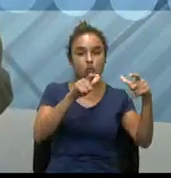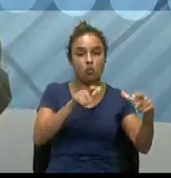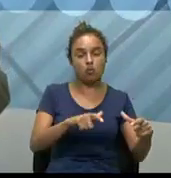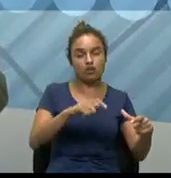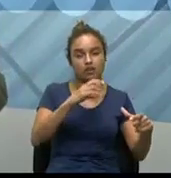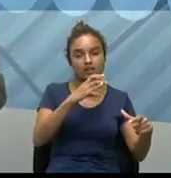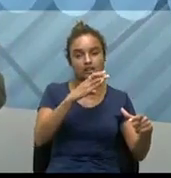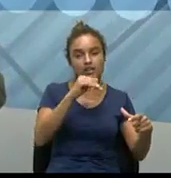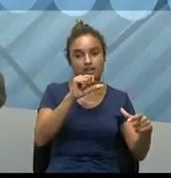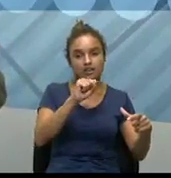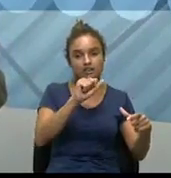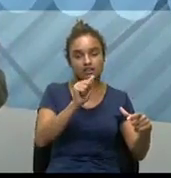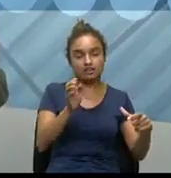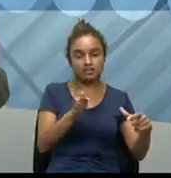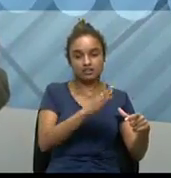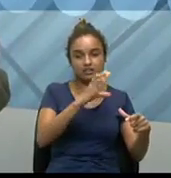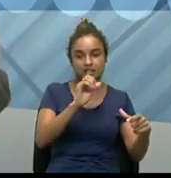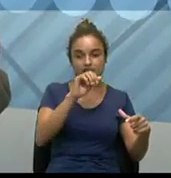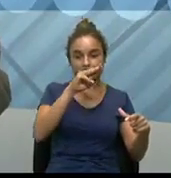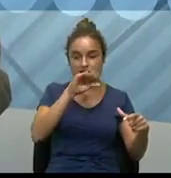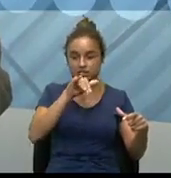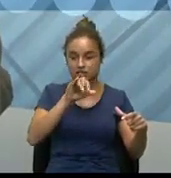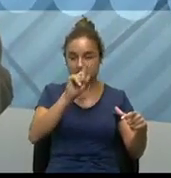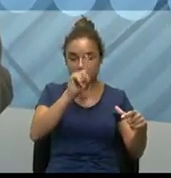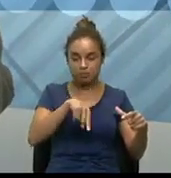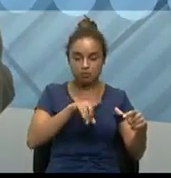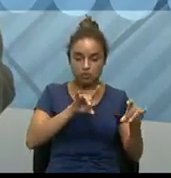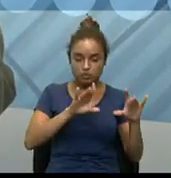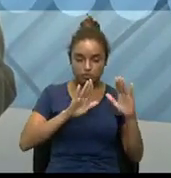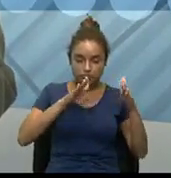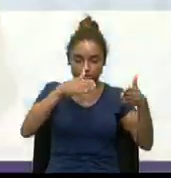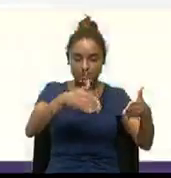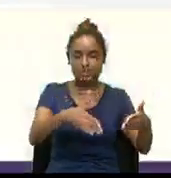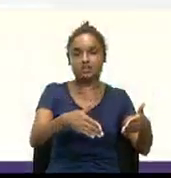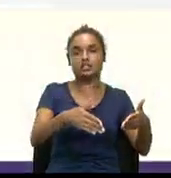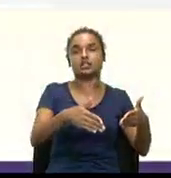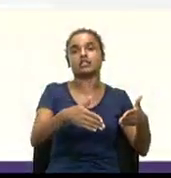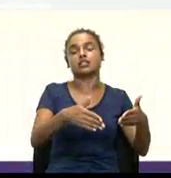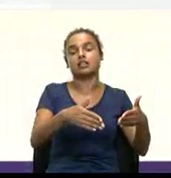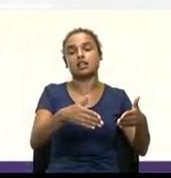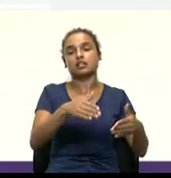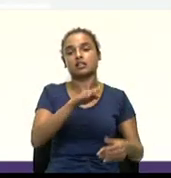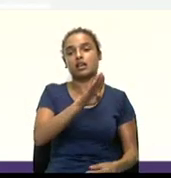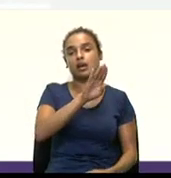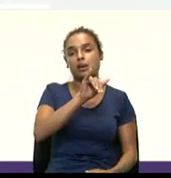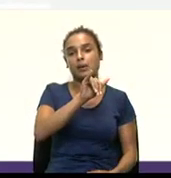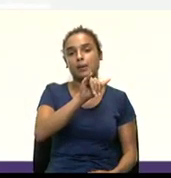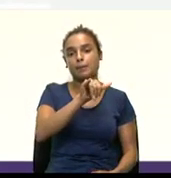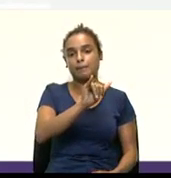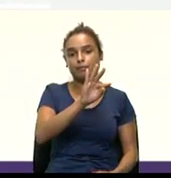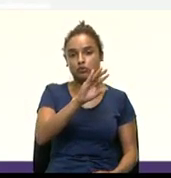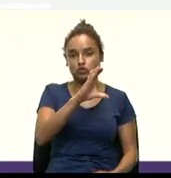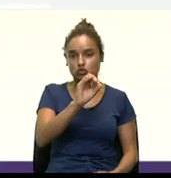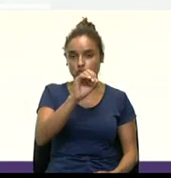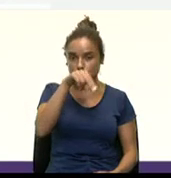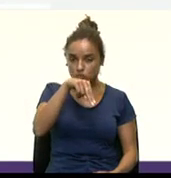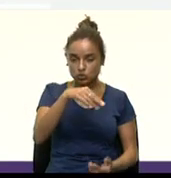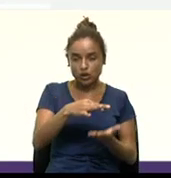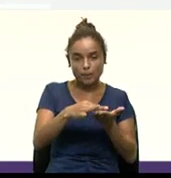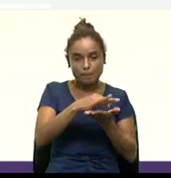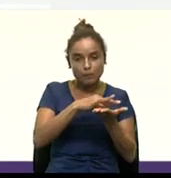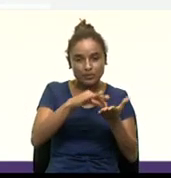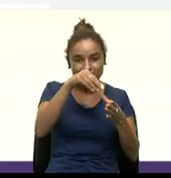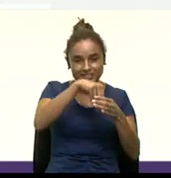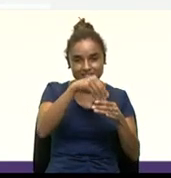especializada nas Bitcoins. Então, voltando lá, novamente, ao quadro, né, então,